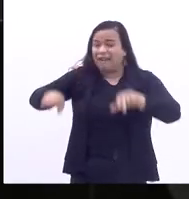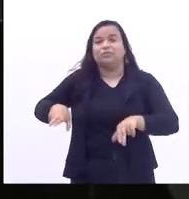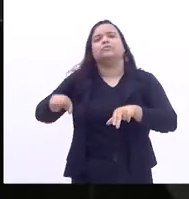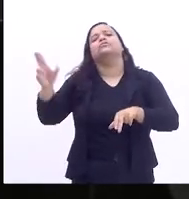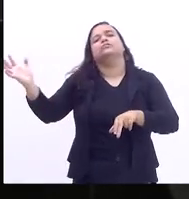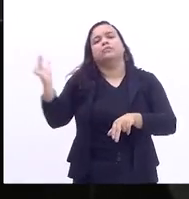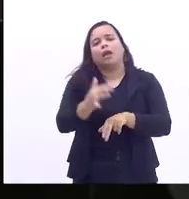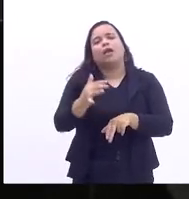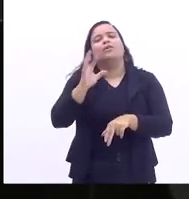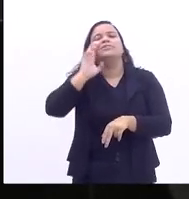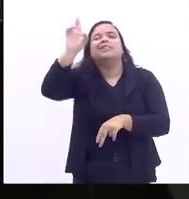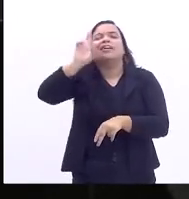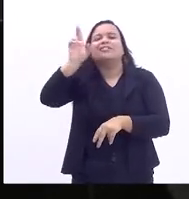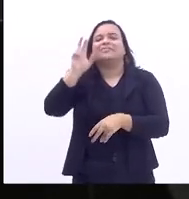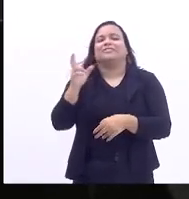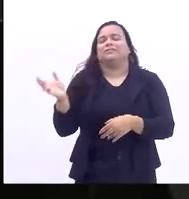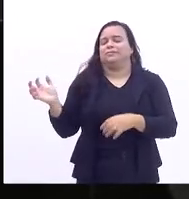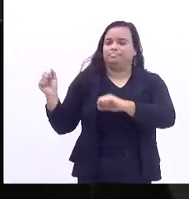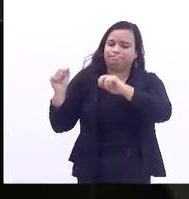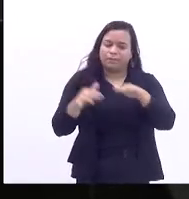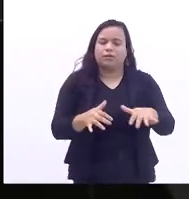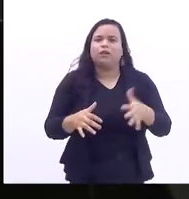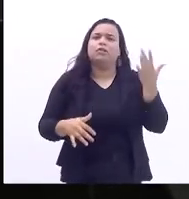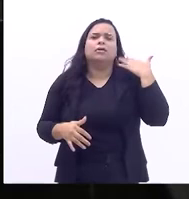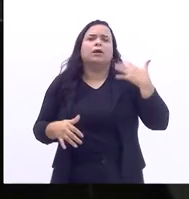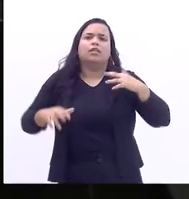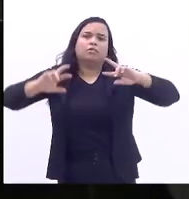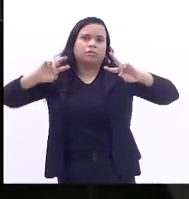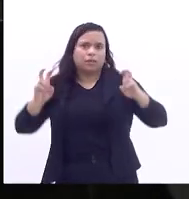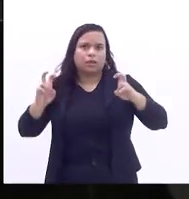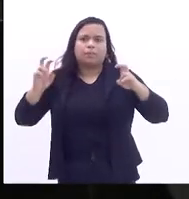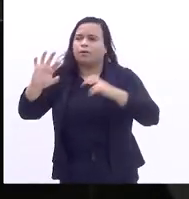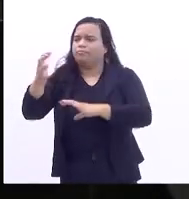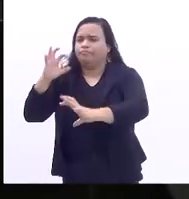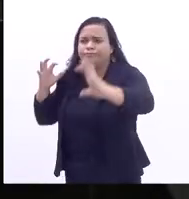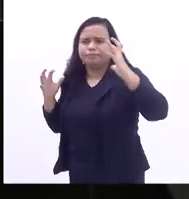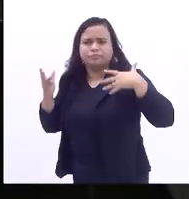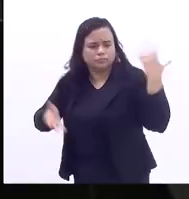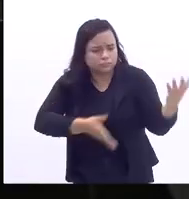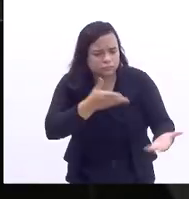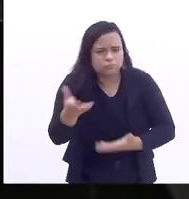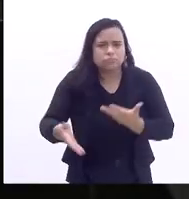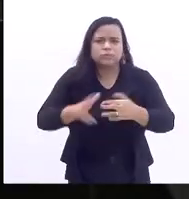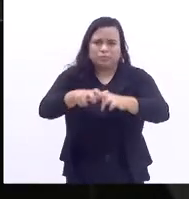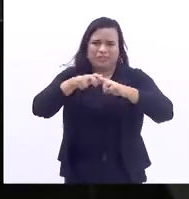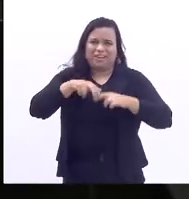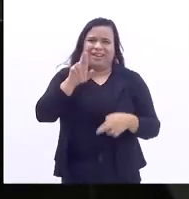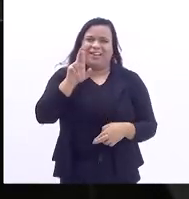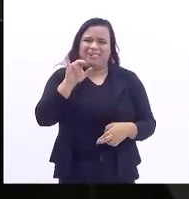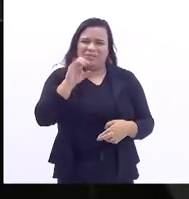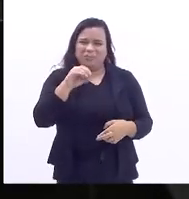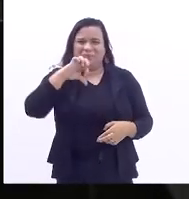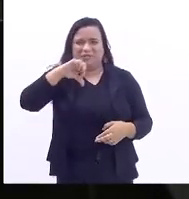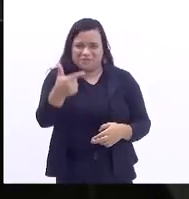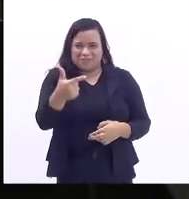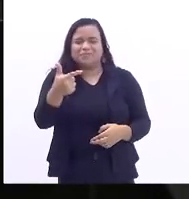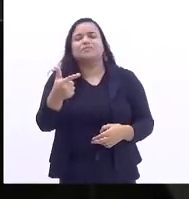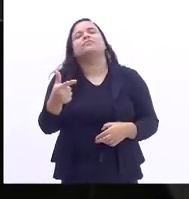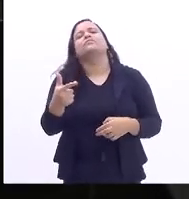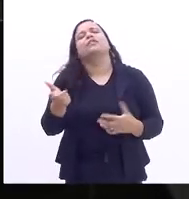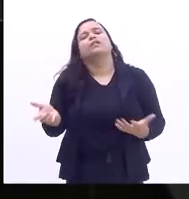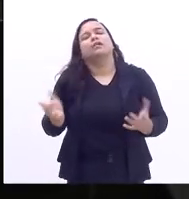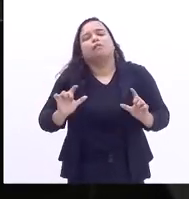quando o tema ambiental estava dominando, por causa da Rio 92, eu